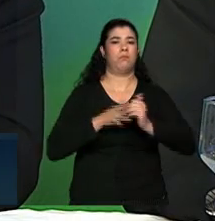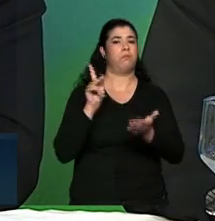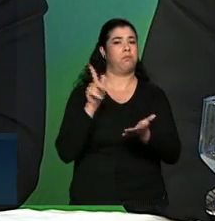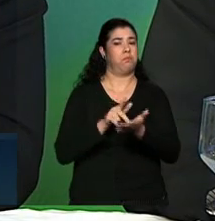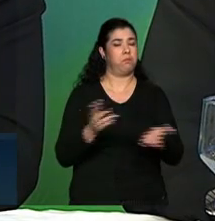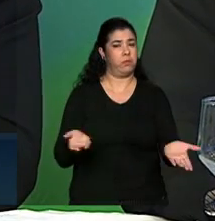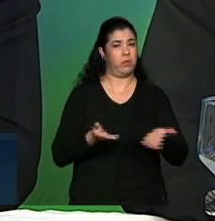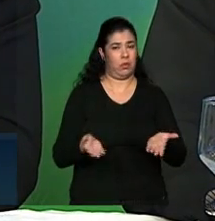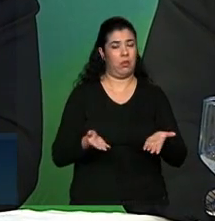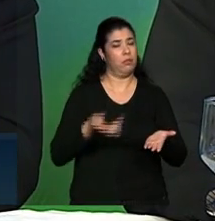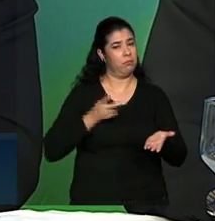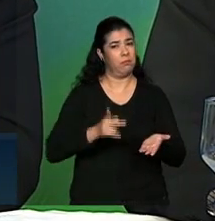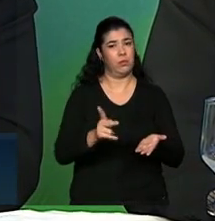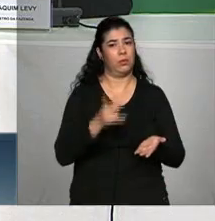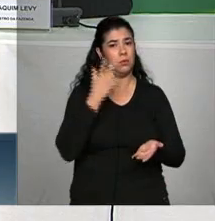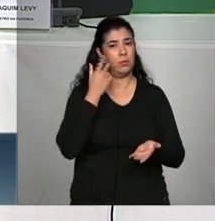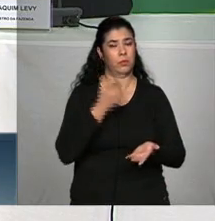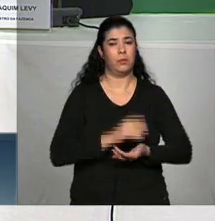tem validade